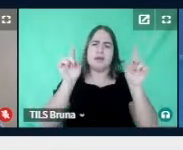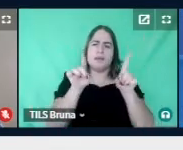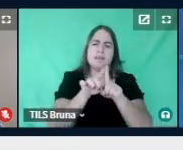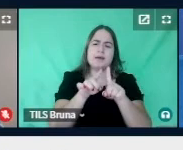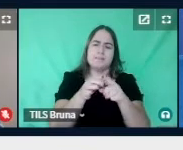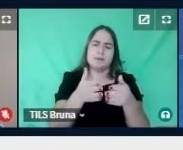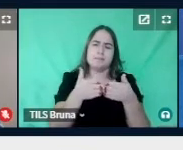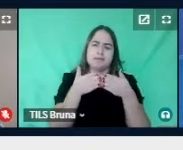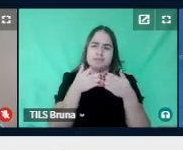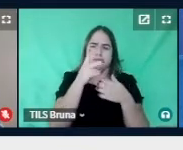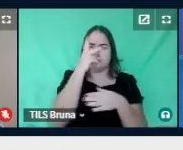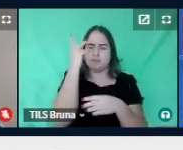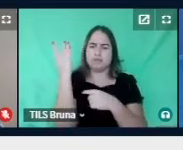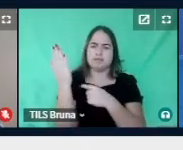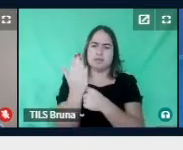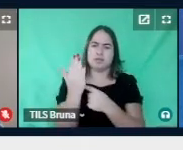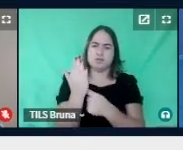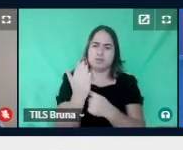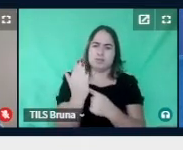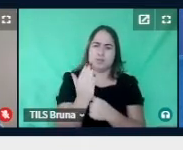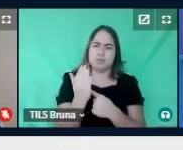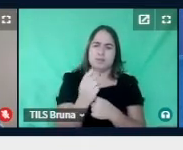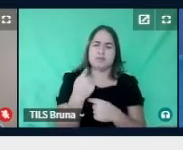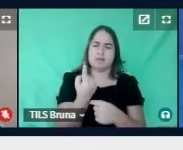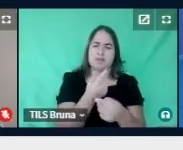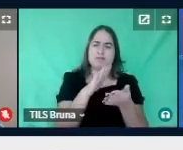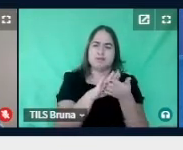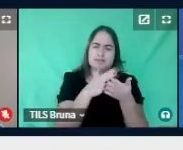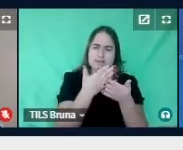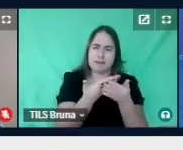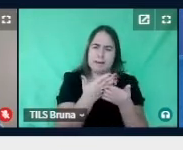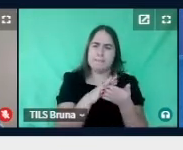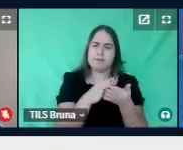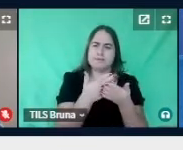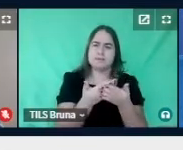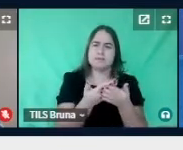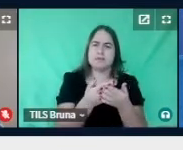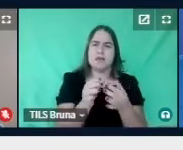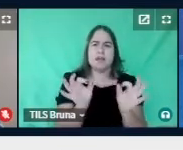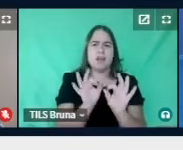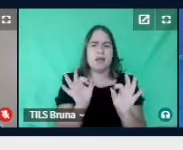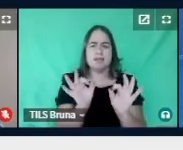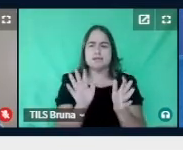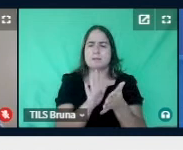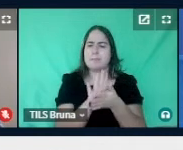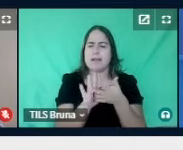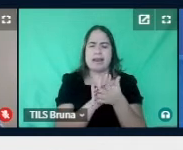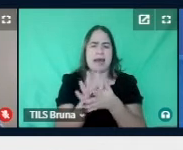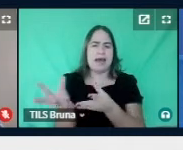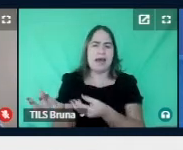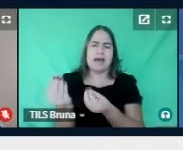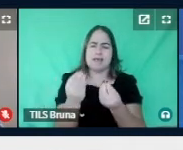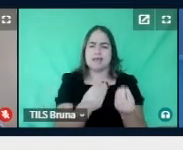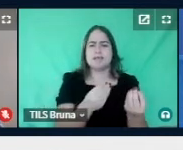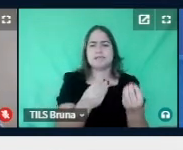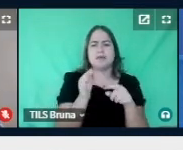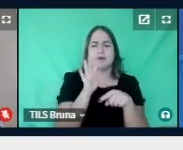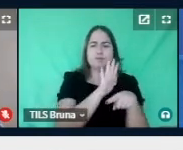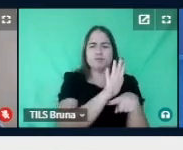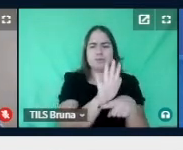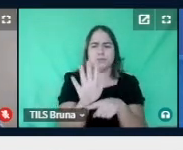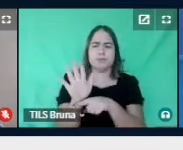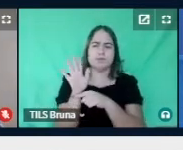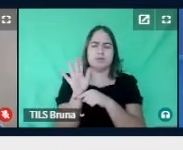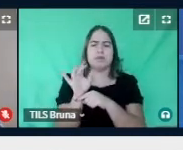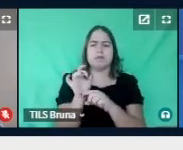nossos colaboradores, né, Cristiane, que são os nossos intérpretes, que não estão recebendo nada, e estão colaborando por